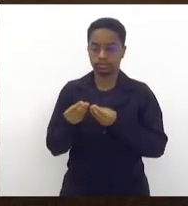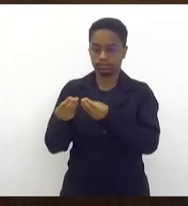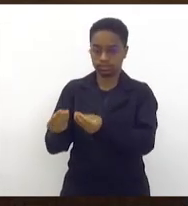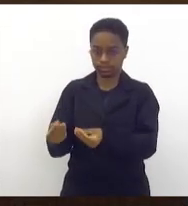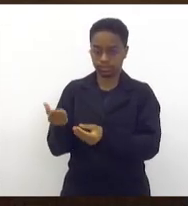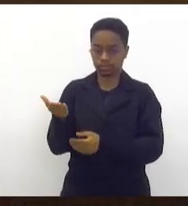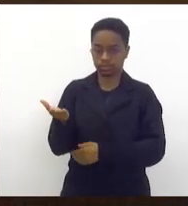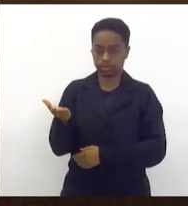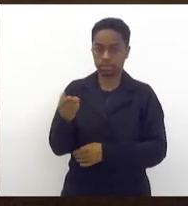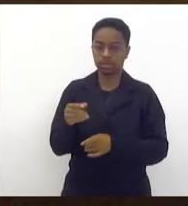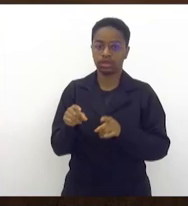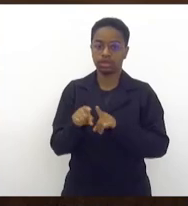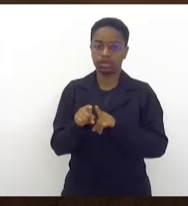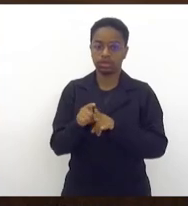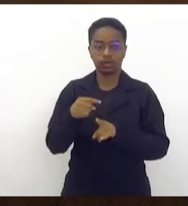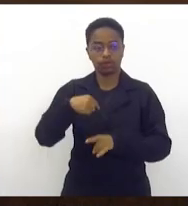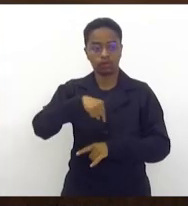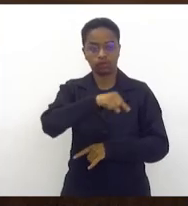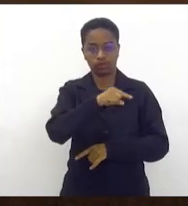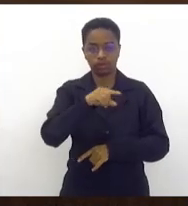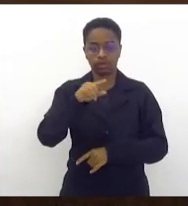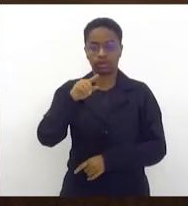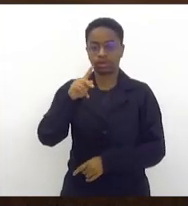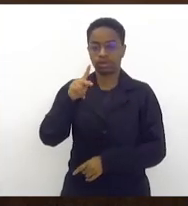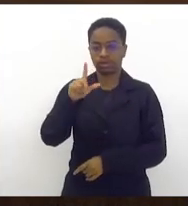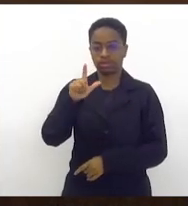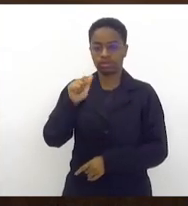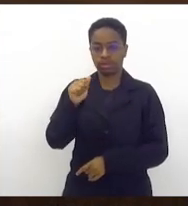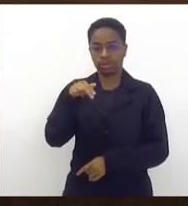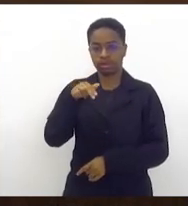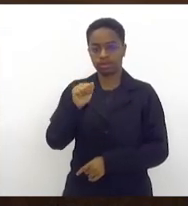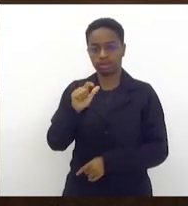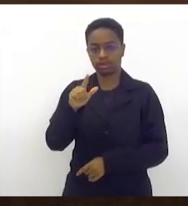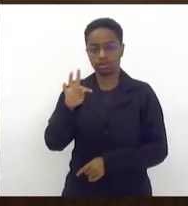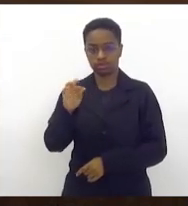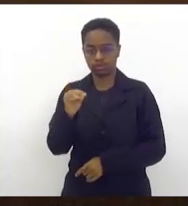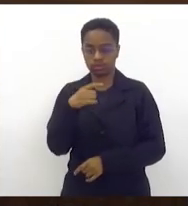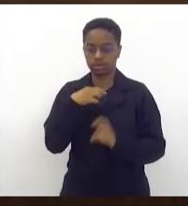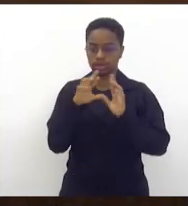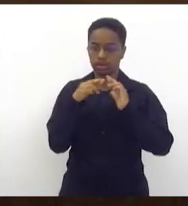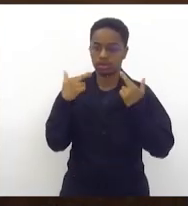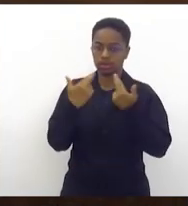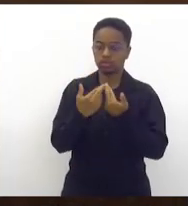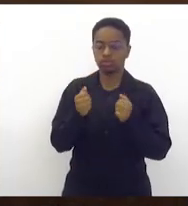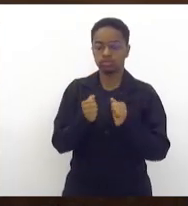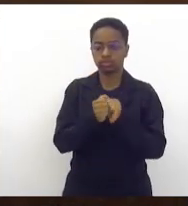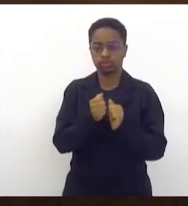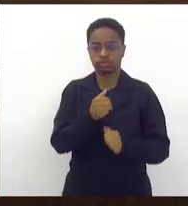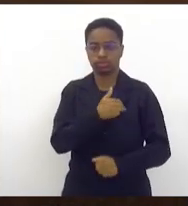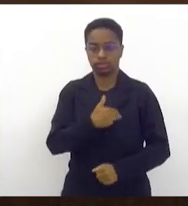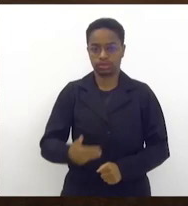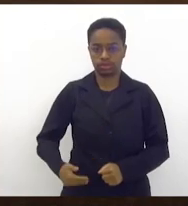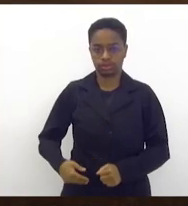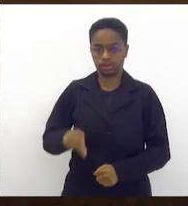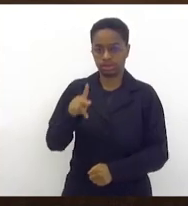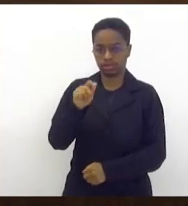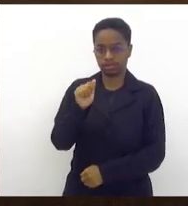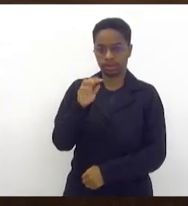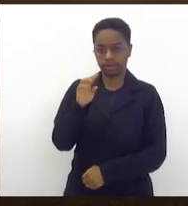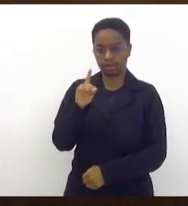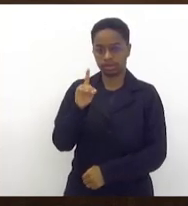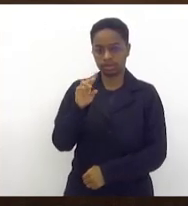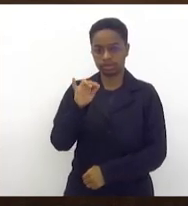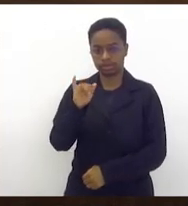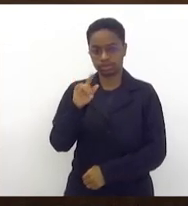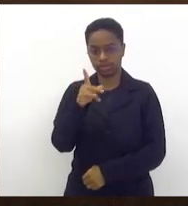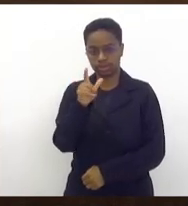Alckmin, fui ao Planalto, tive uma reunião com o ministro Padilha e com o secretário André Siciliano, fiz o trabalho